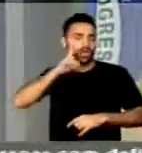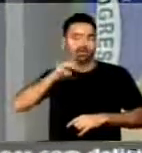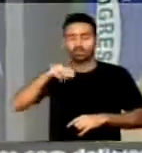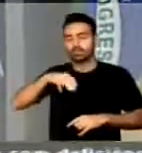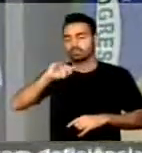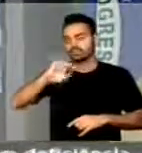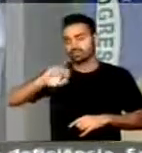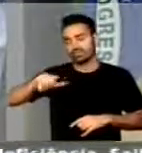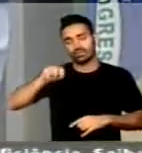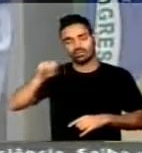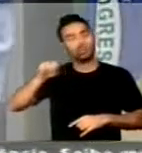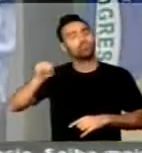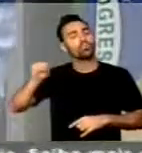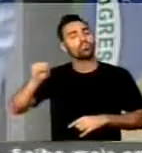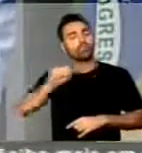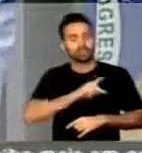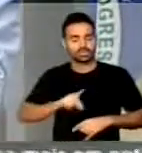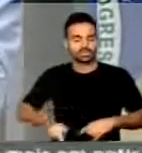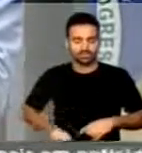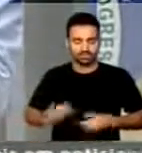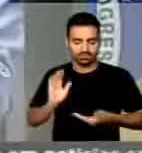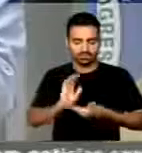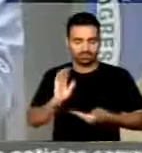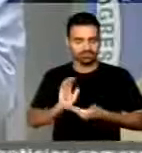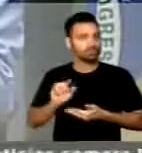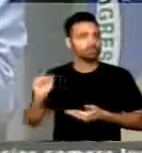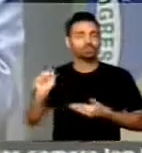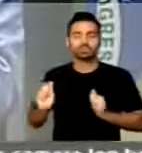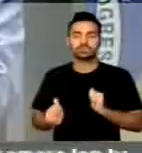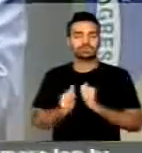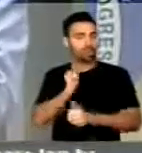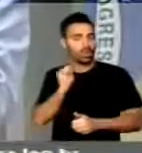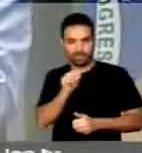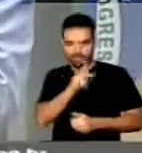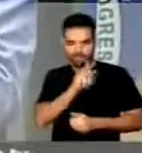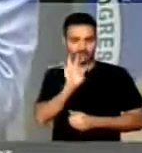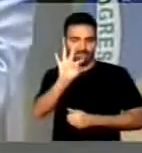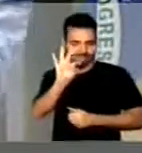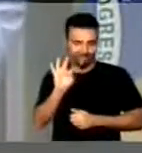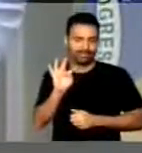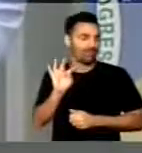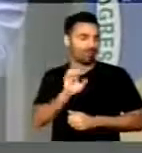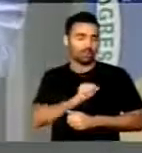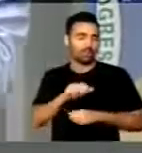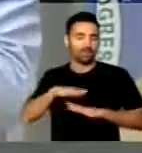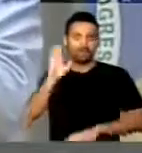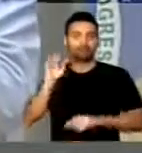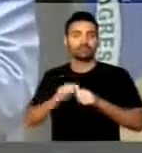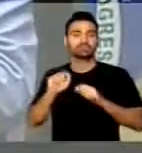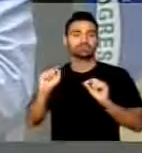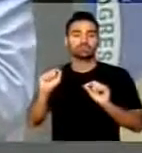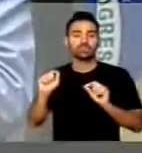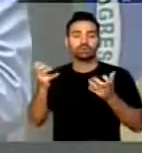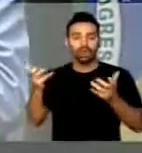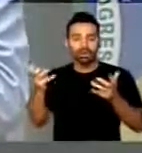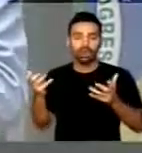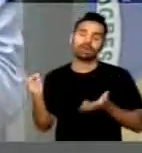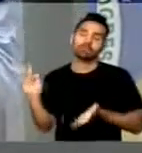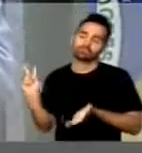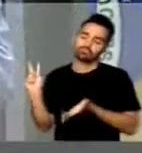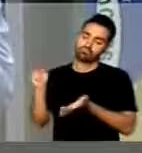presidente da Câmara, e o esporte predileto do PT era vir para aqui fazer a pitaça.